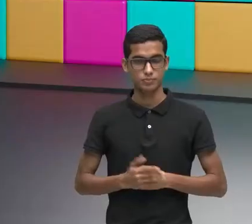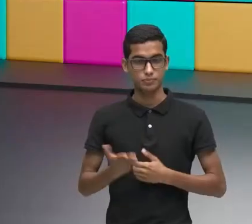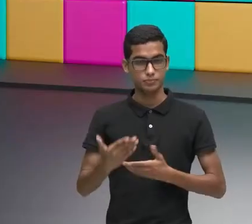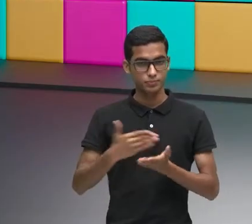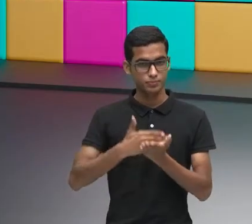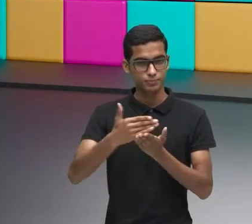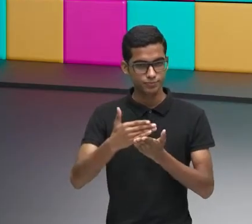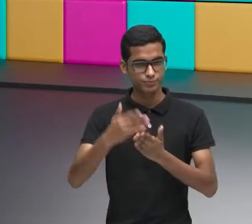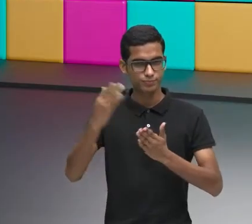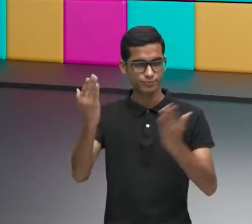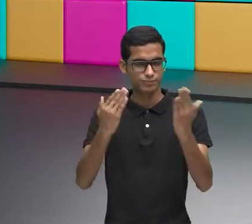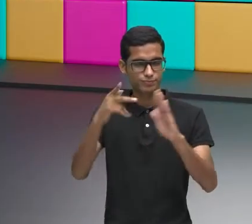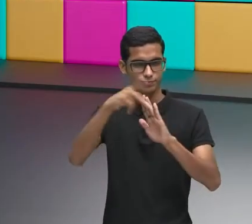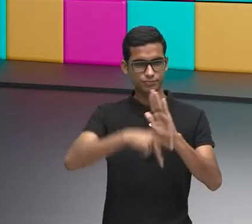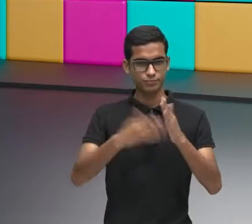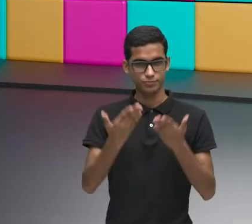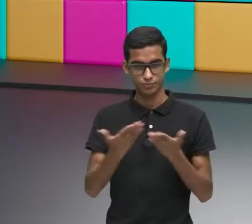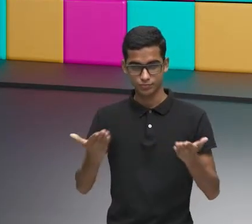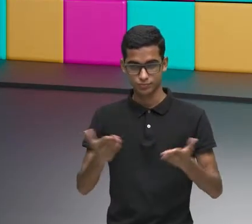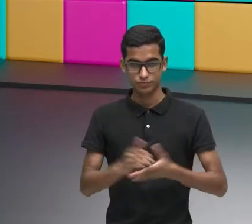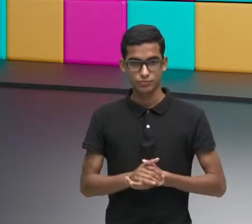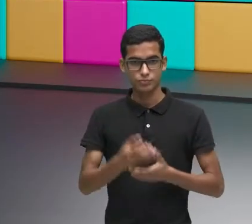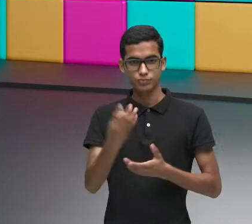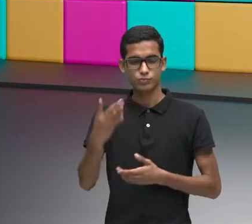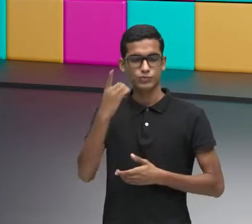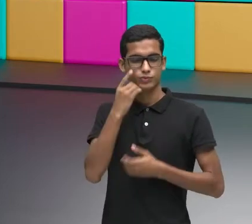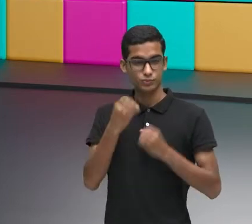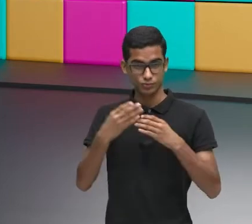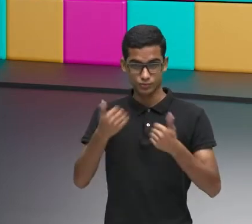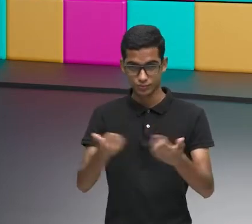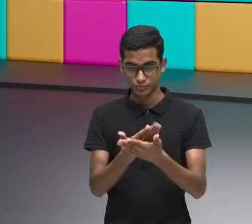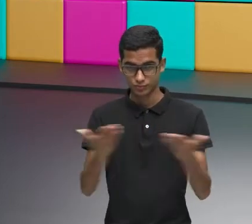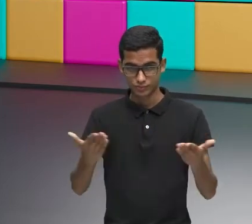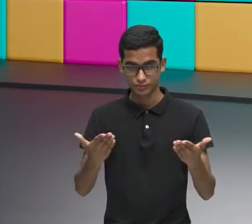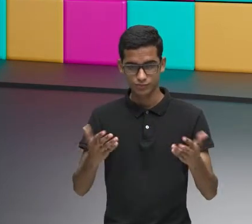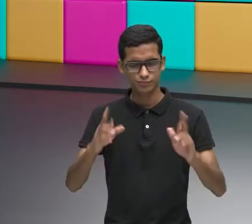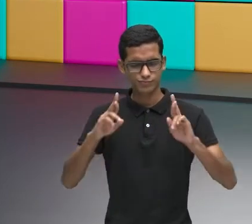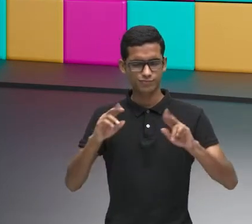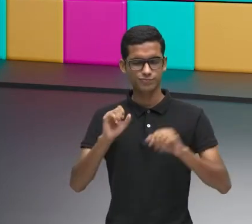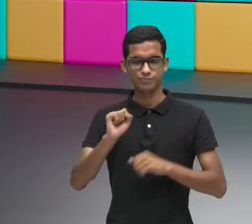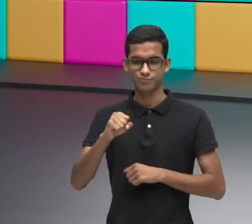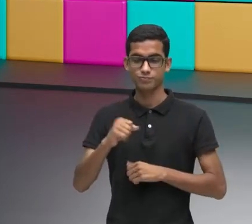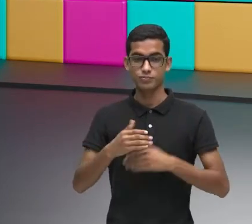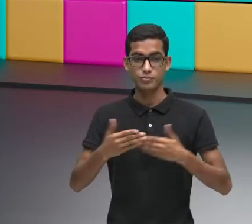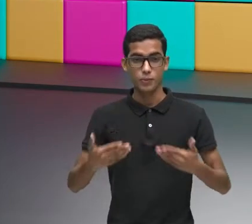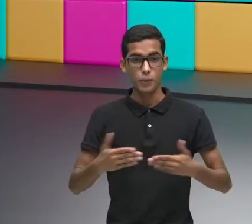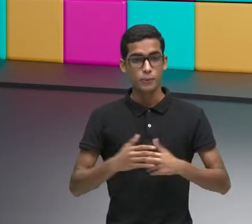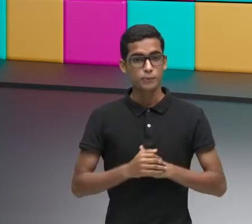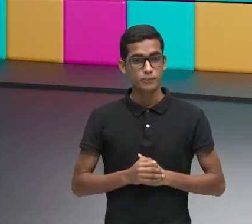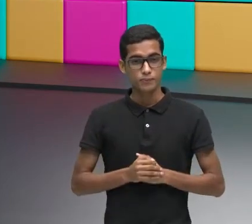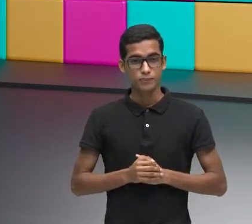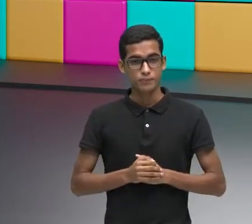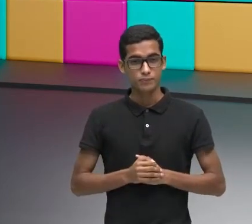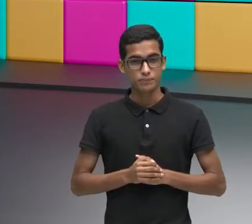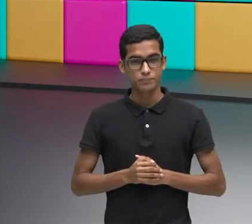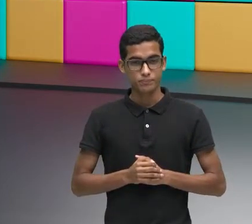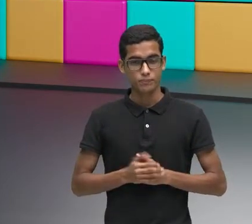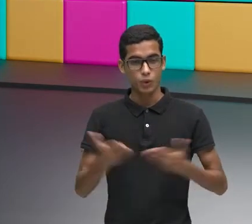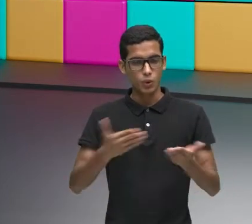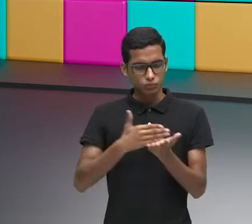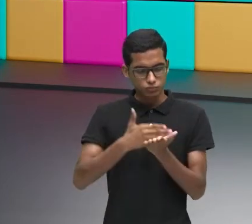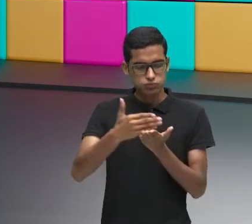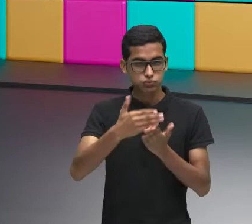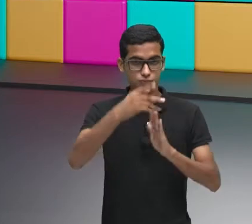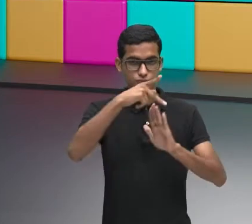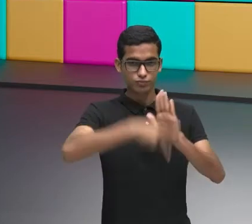Olá, bom dia, tudo bem com vocês? Espero que sim. Hoje nós estamos iniciando mais um